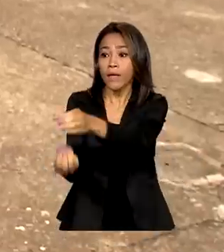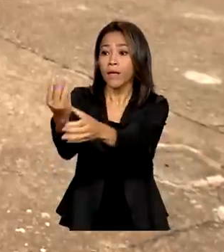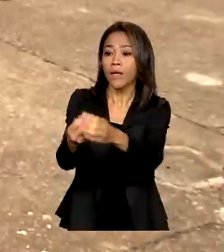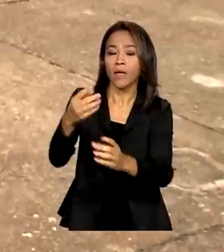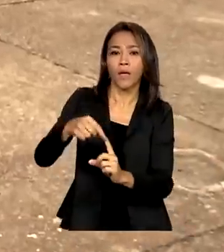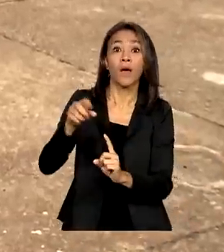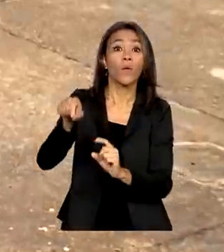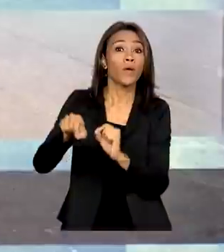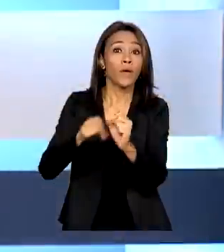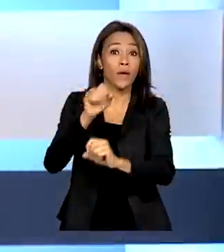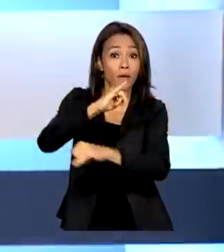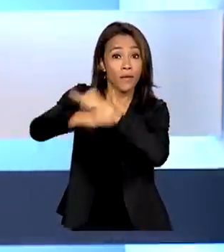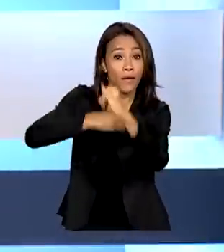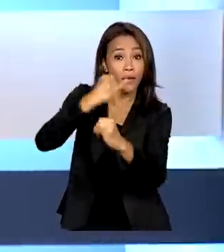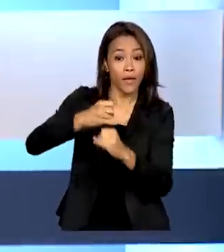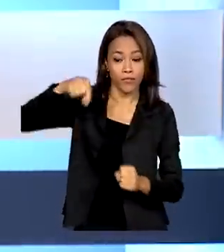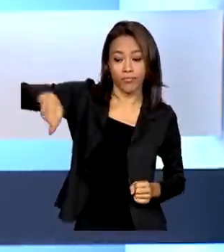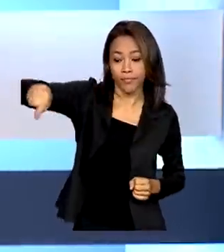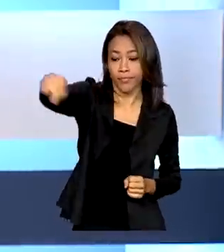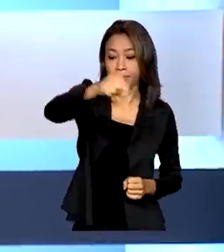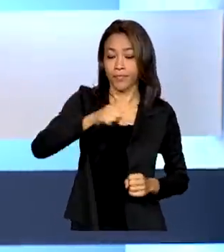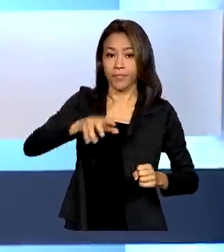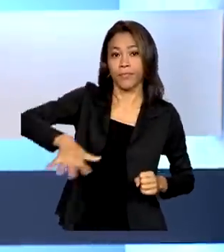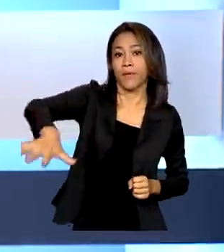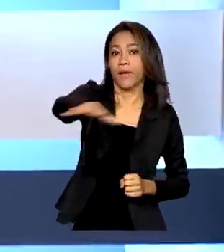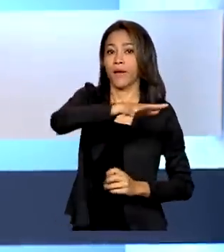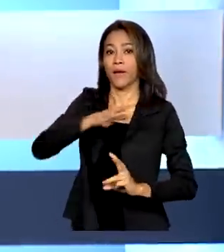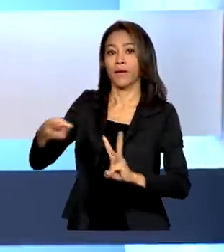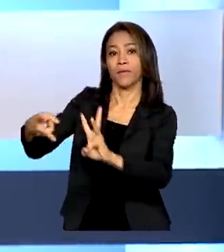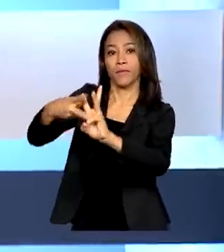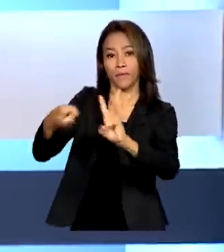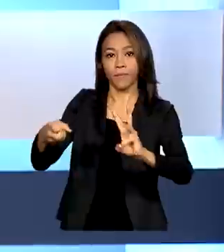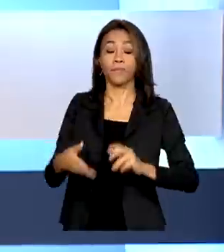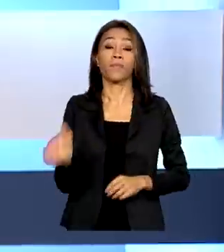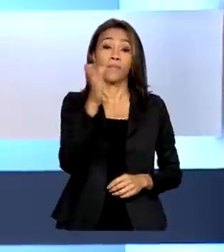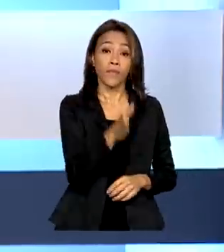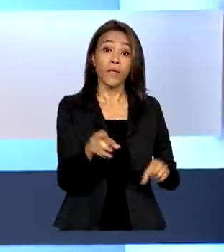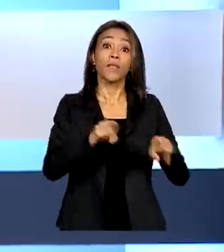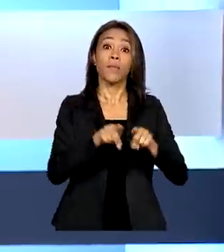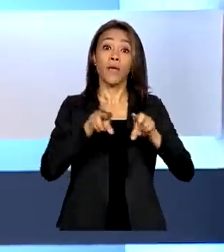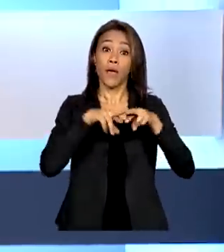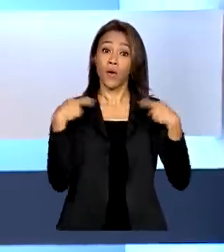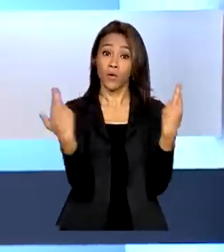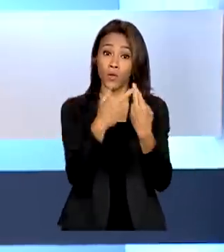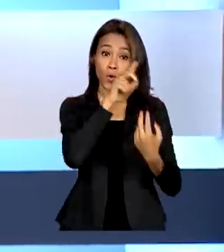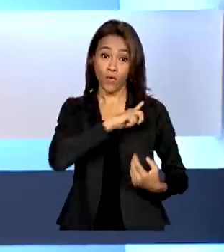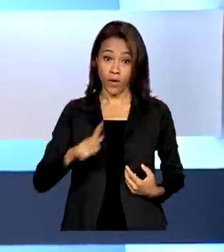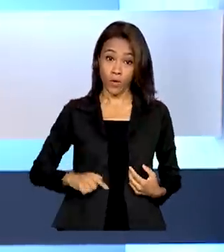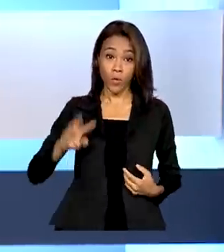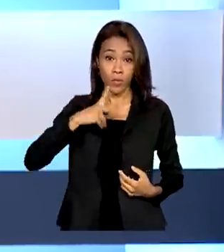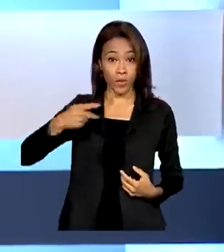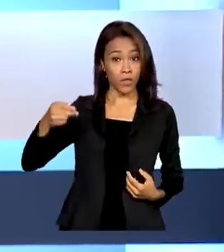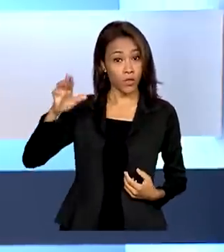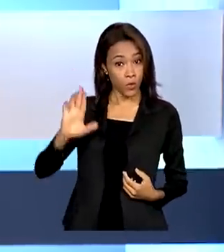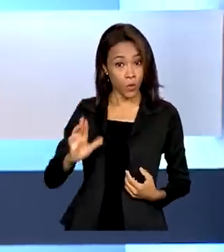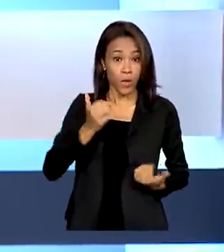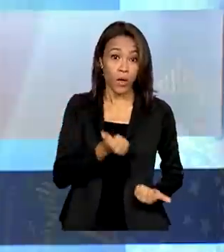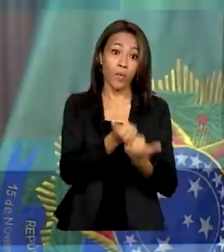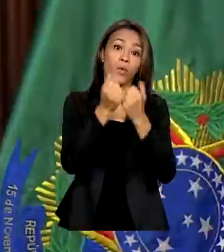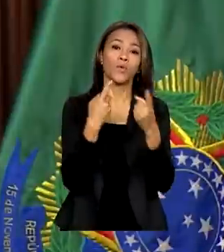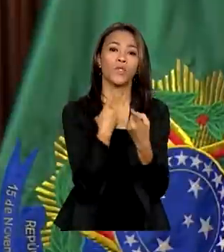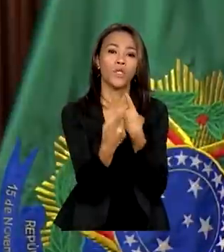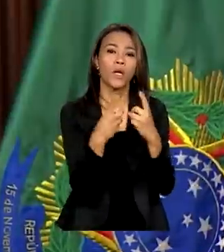na reserva indígena. E em reunião com governadores, o presidente Lula reforça diálogo e democracia.